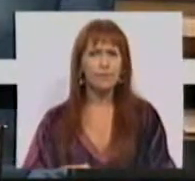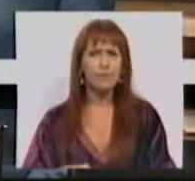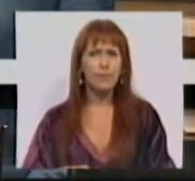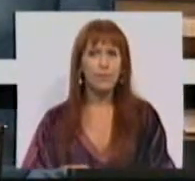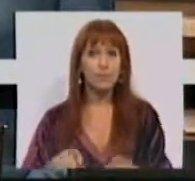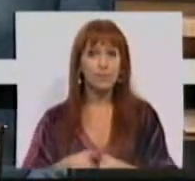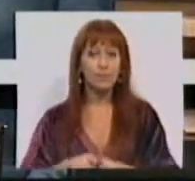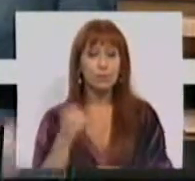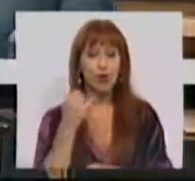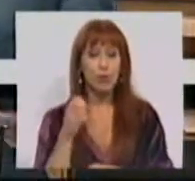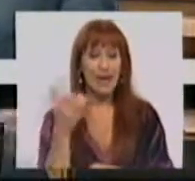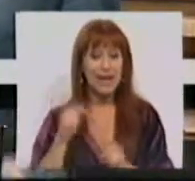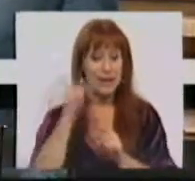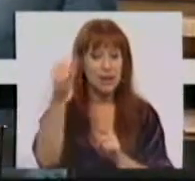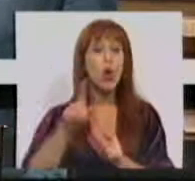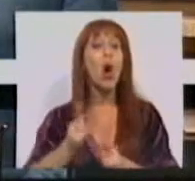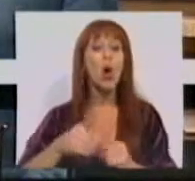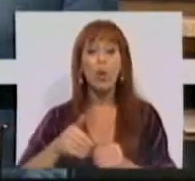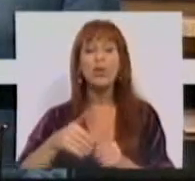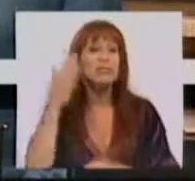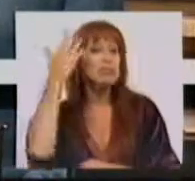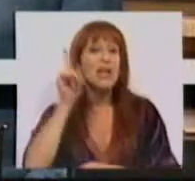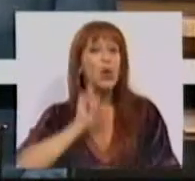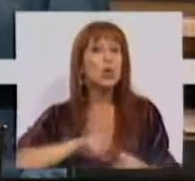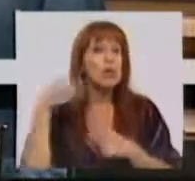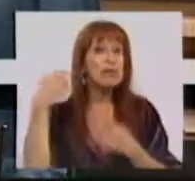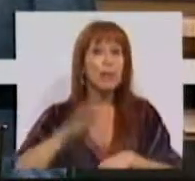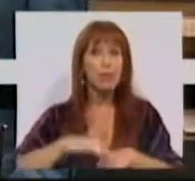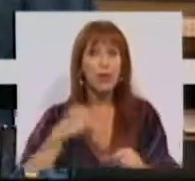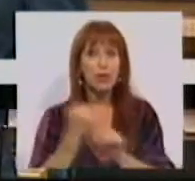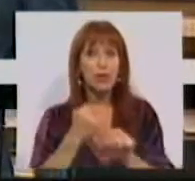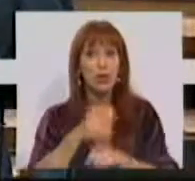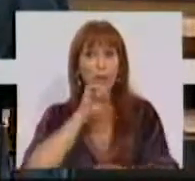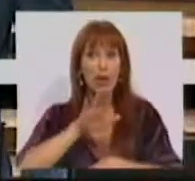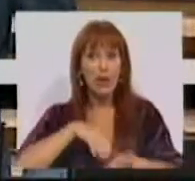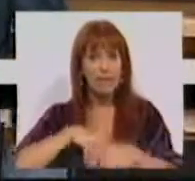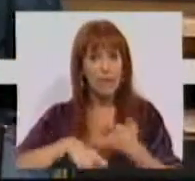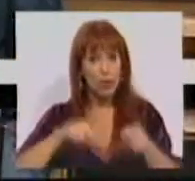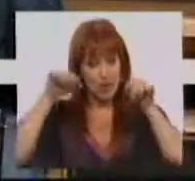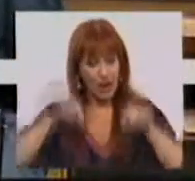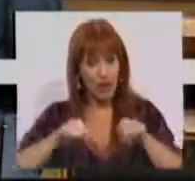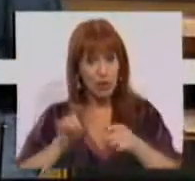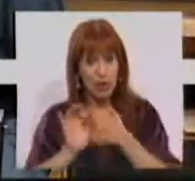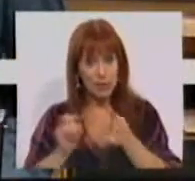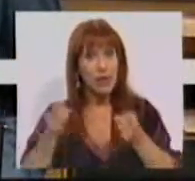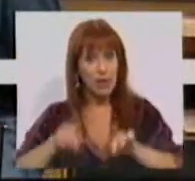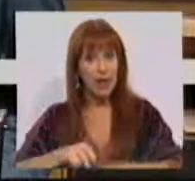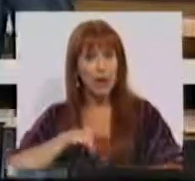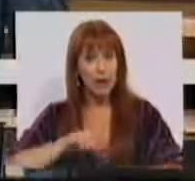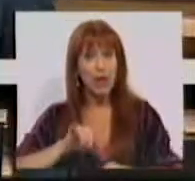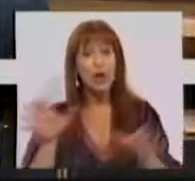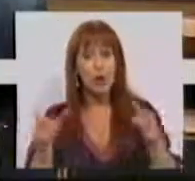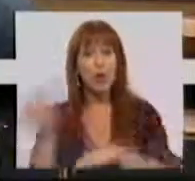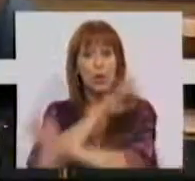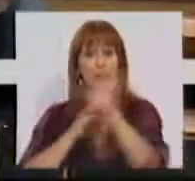França 2015 colém então a expectativa que a senhora deputada tem e o papel que pode ser desempenhado neste aspecto também para Portugal e pela